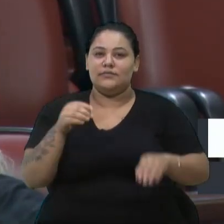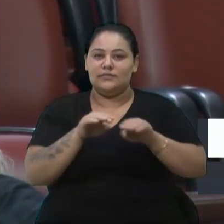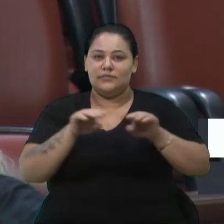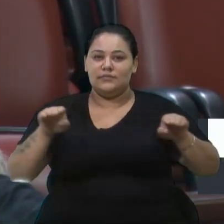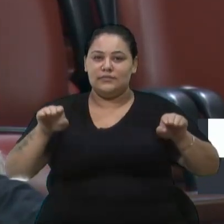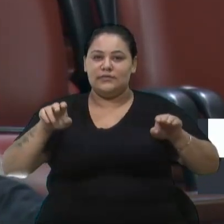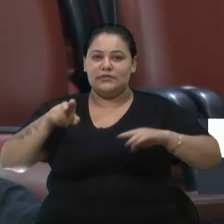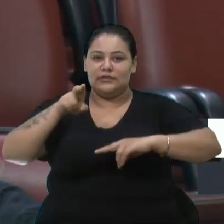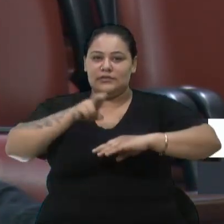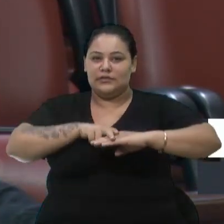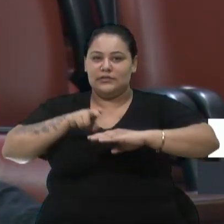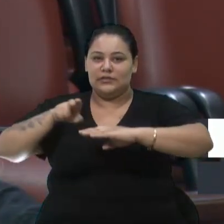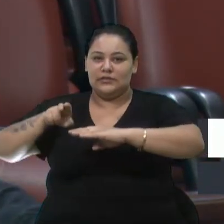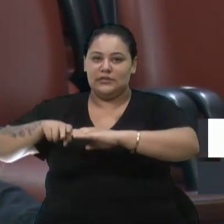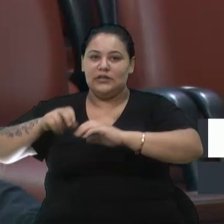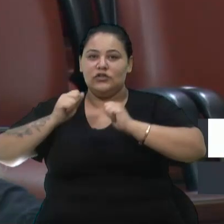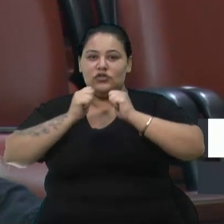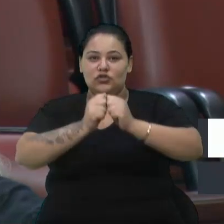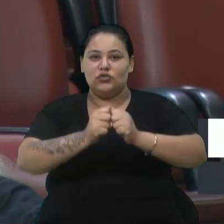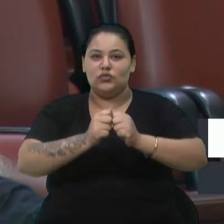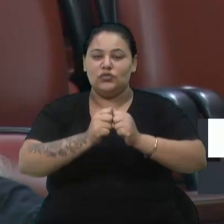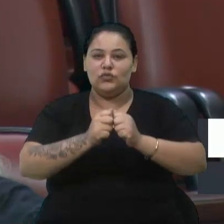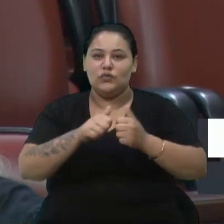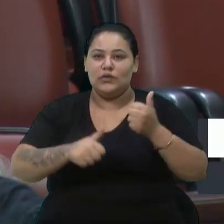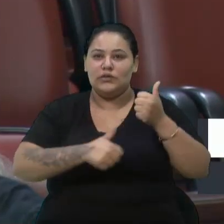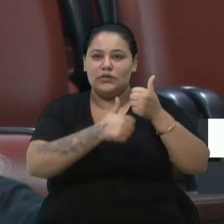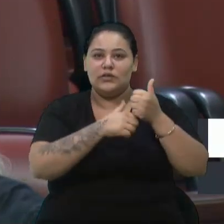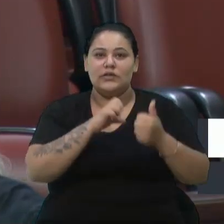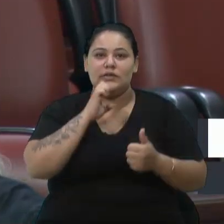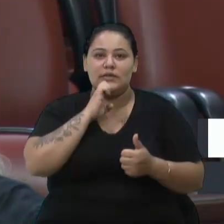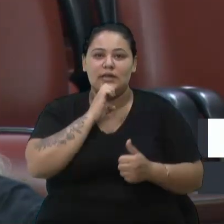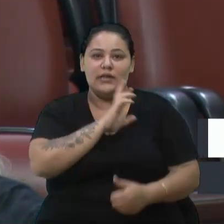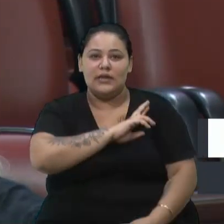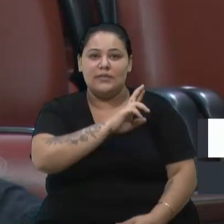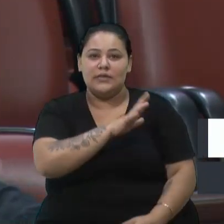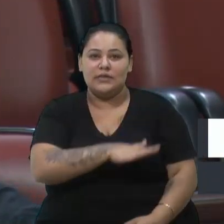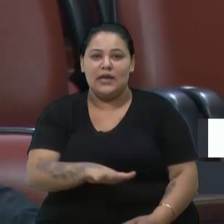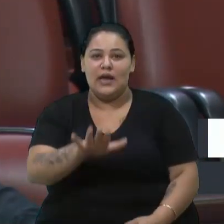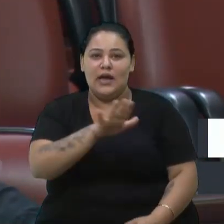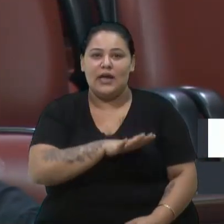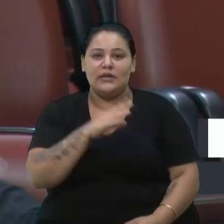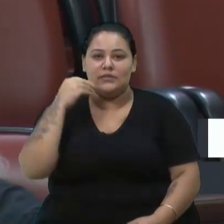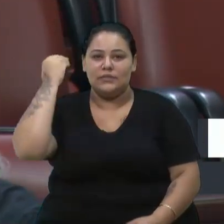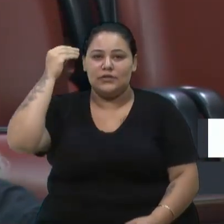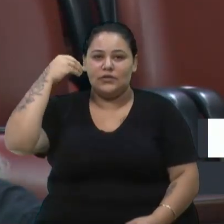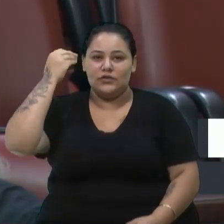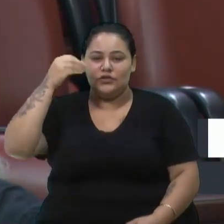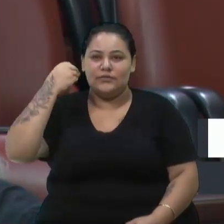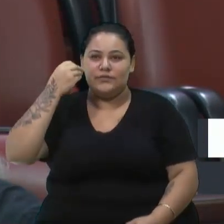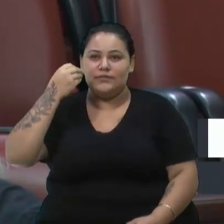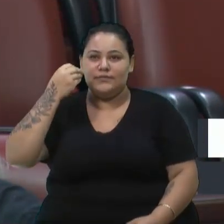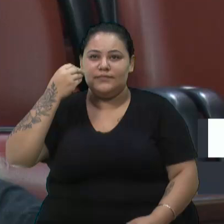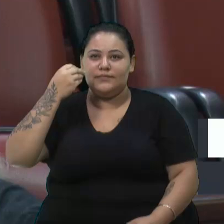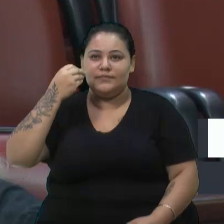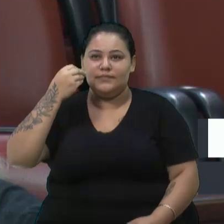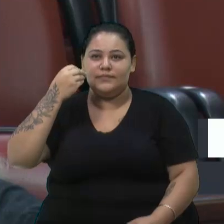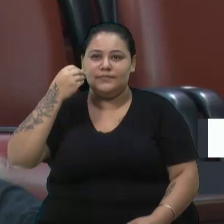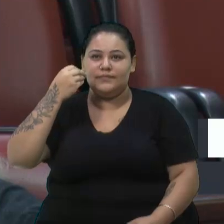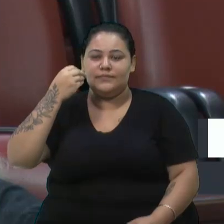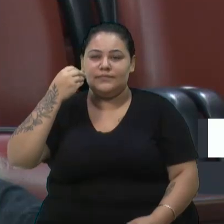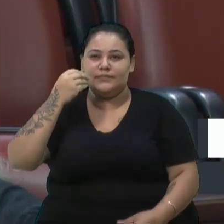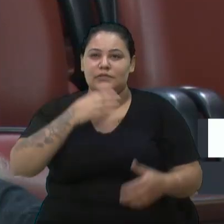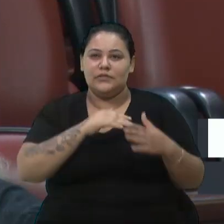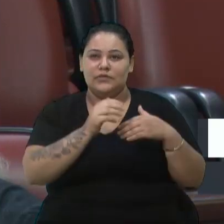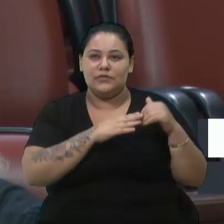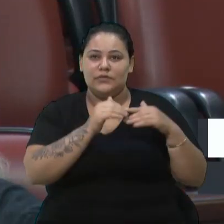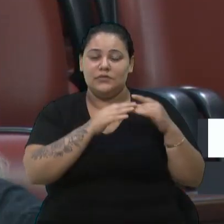junto com a assessora da Estela, que representa a área da psicologia. Ela estava aqui para ouvir, para ser bombardeada, para construir. E eu não